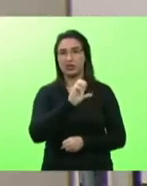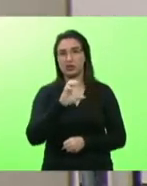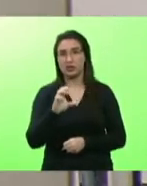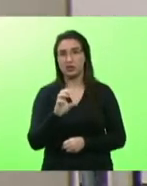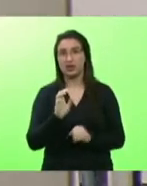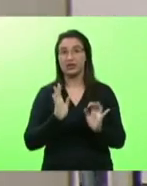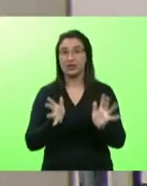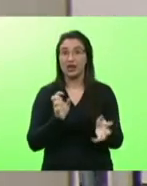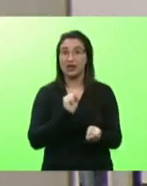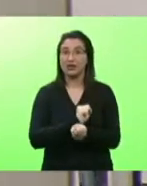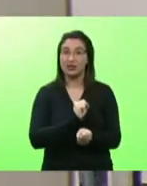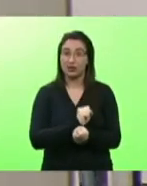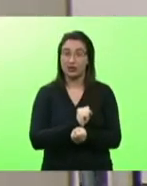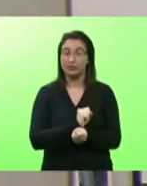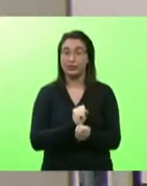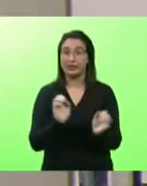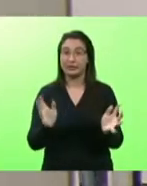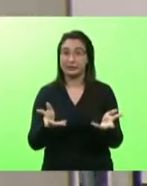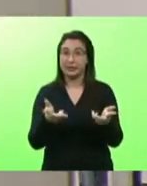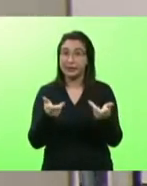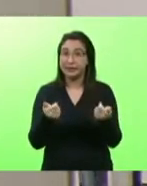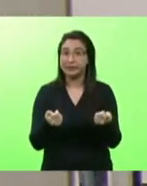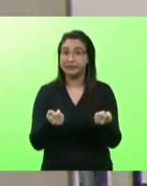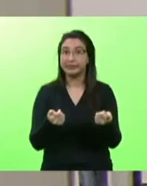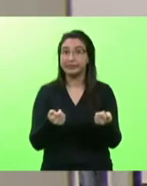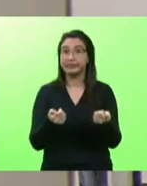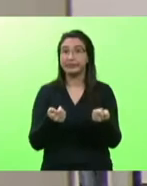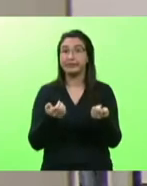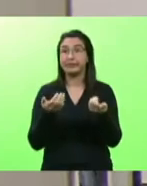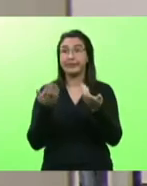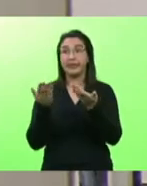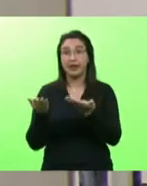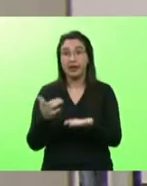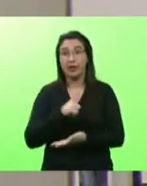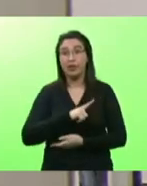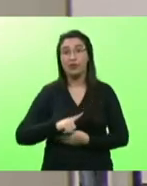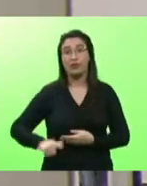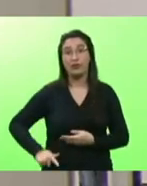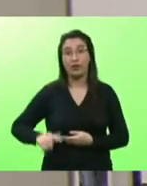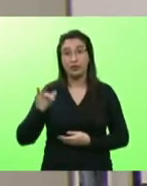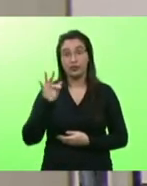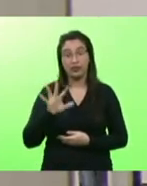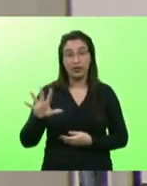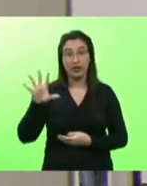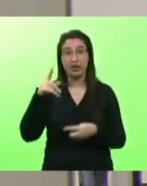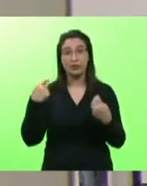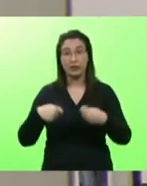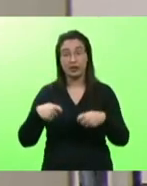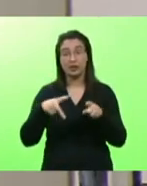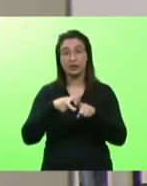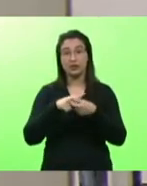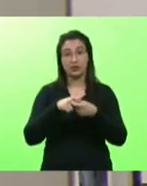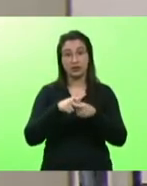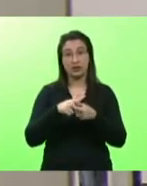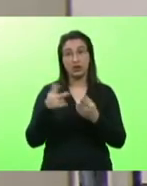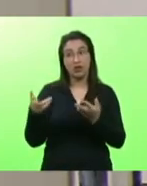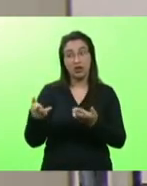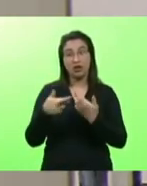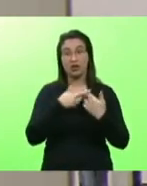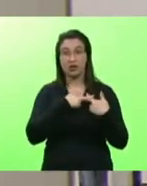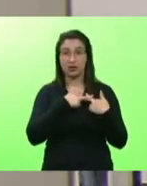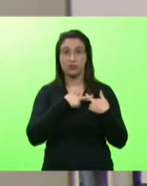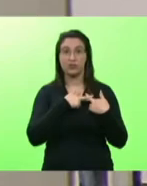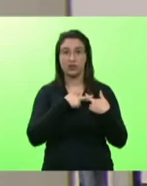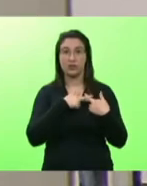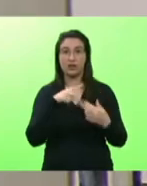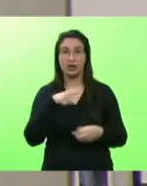melhoria e a competência disso é do governo federal não é de Santa Catarina a competência para recuperar